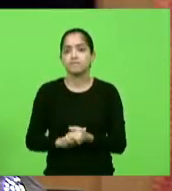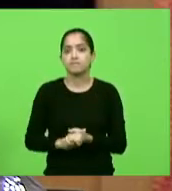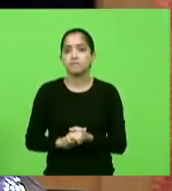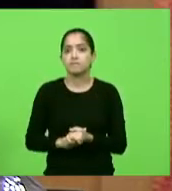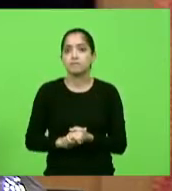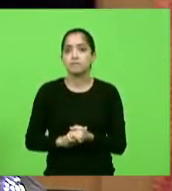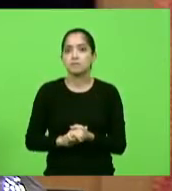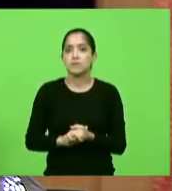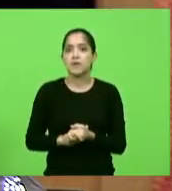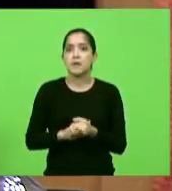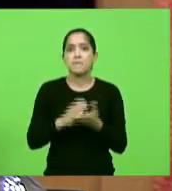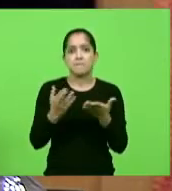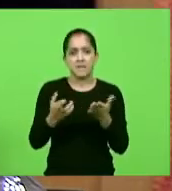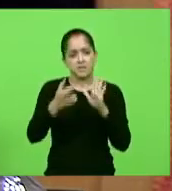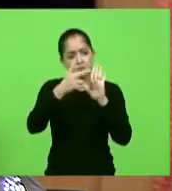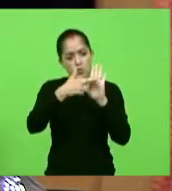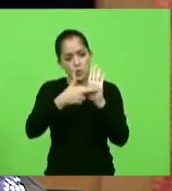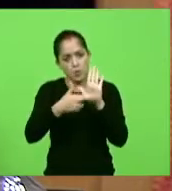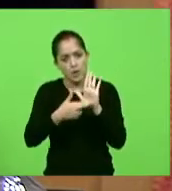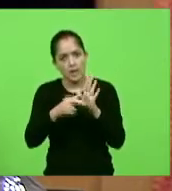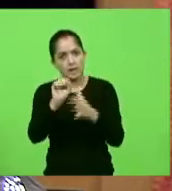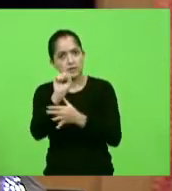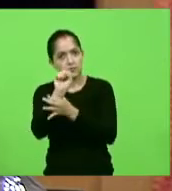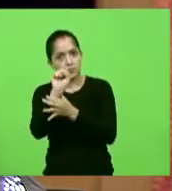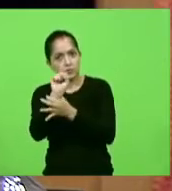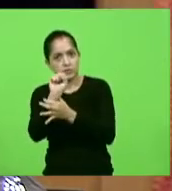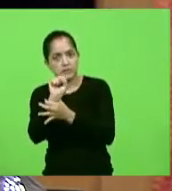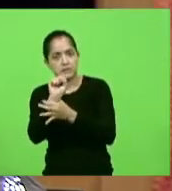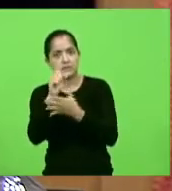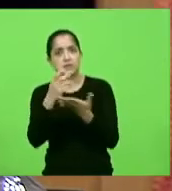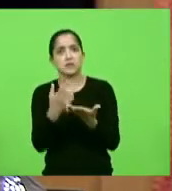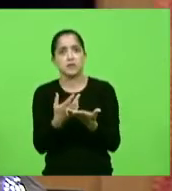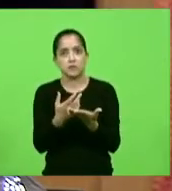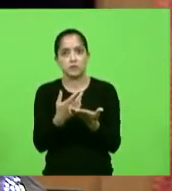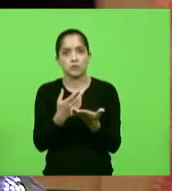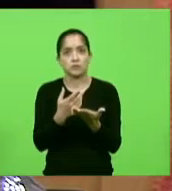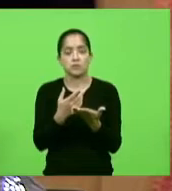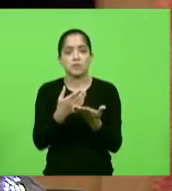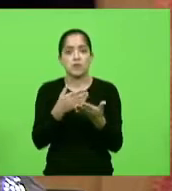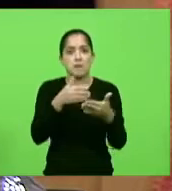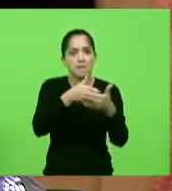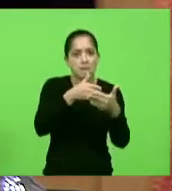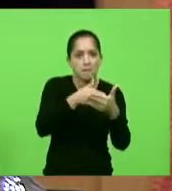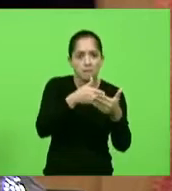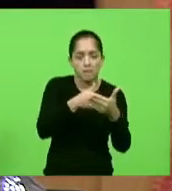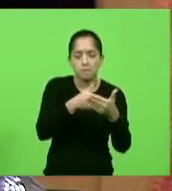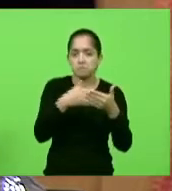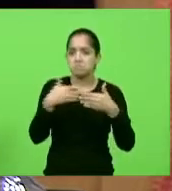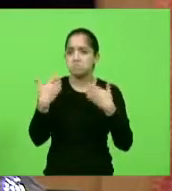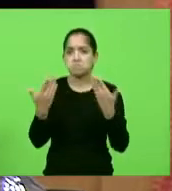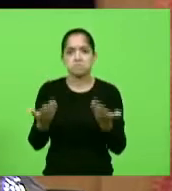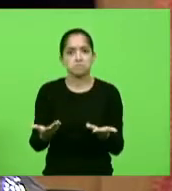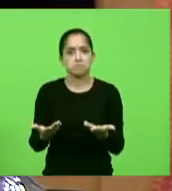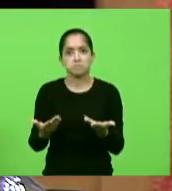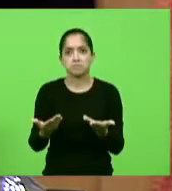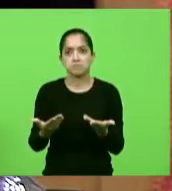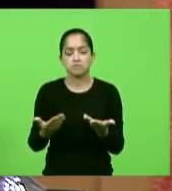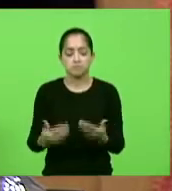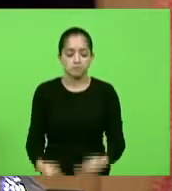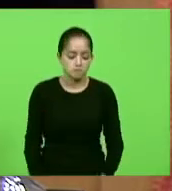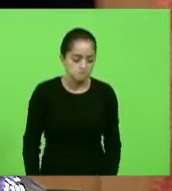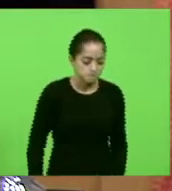Mesmo com medidas protetivas, parece que hoje tanto o cidadão quanto